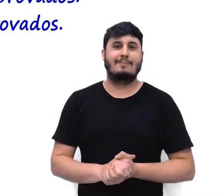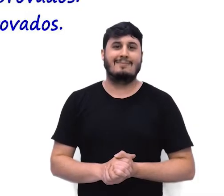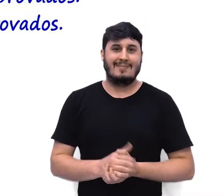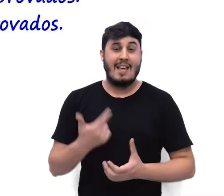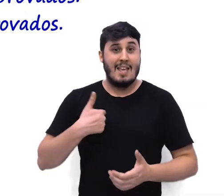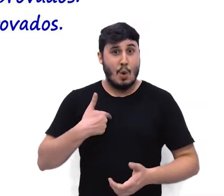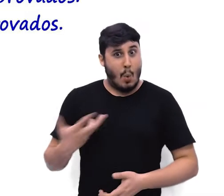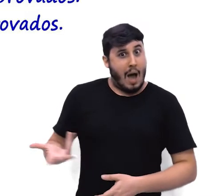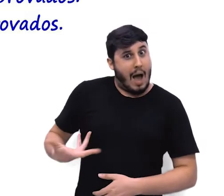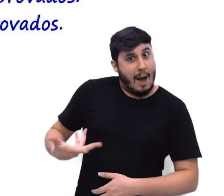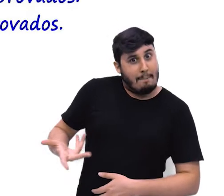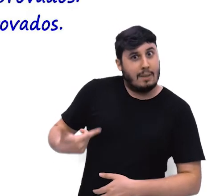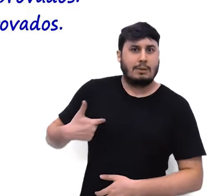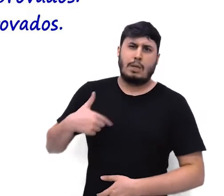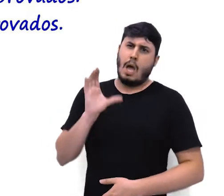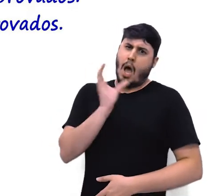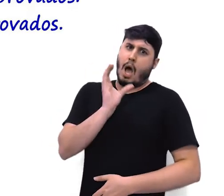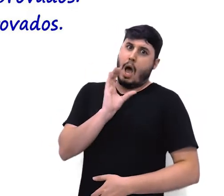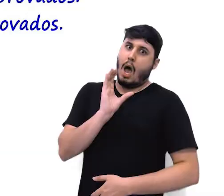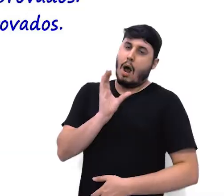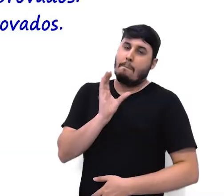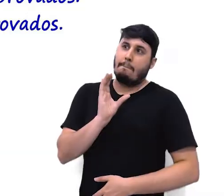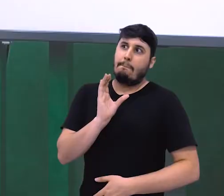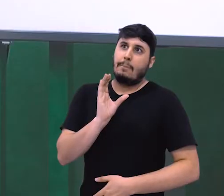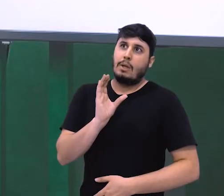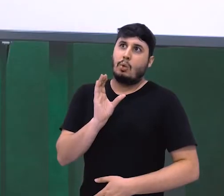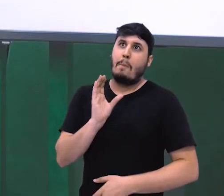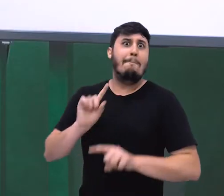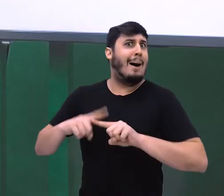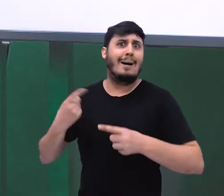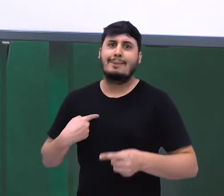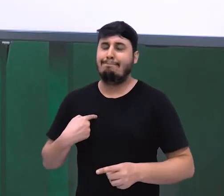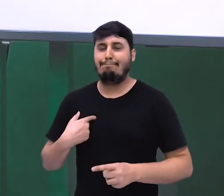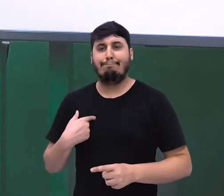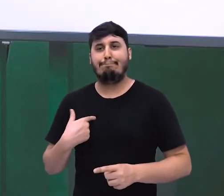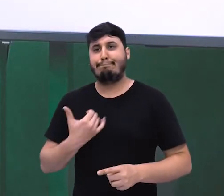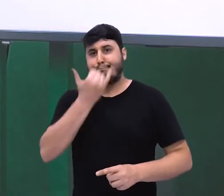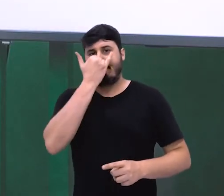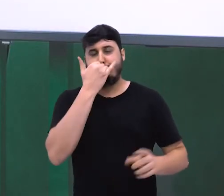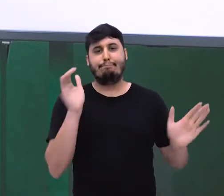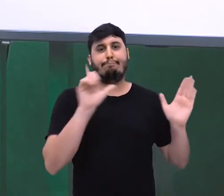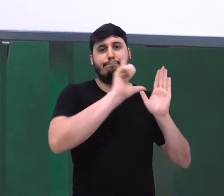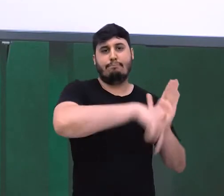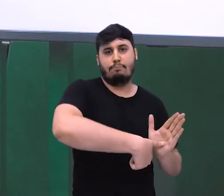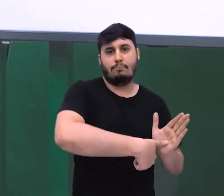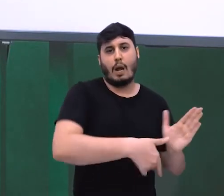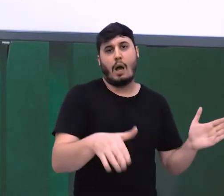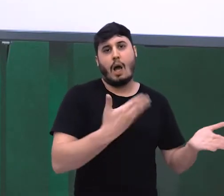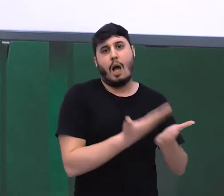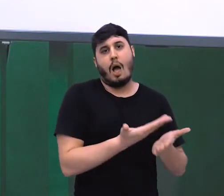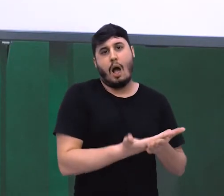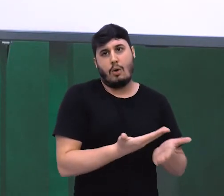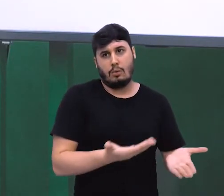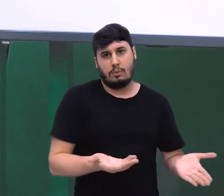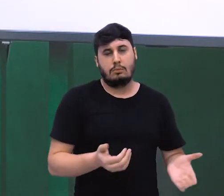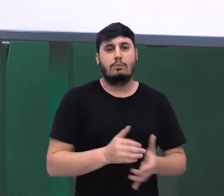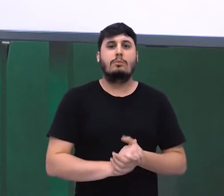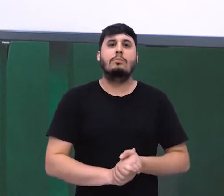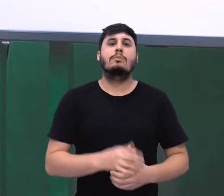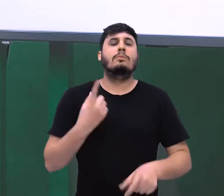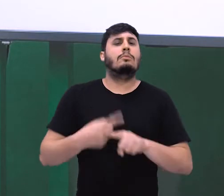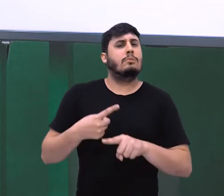eu me apressei, logo cheguei cedo à aula. Então, veja que, nesse caso, a conjunção coordenativa conclusiva